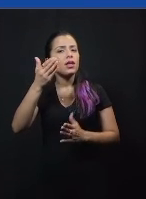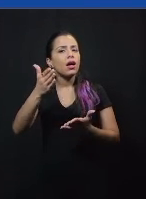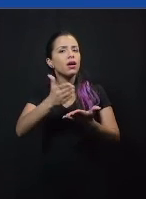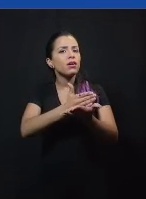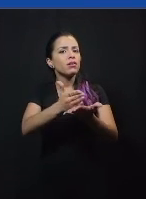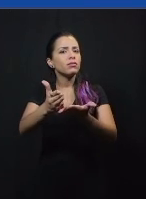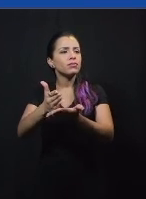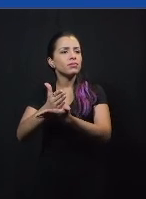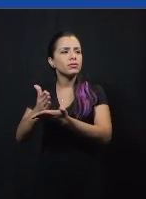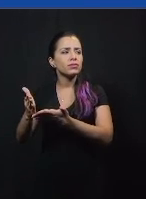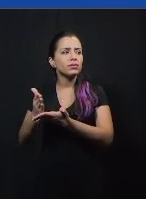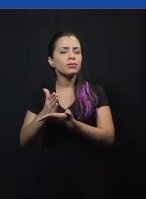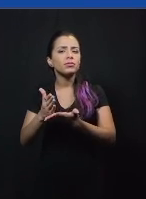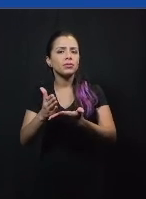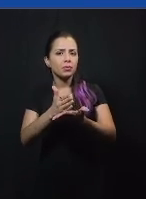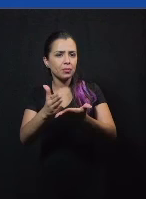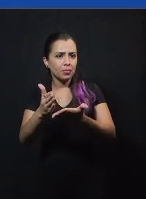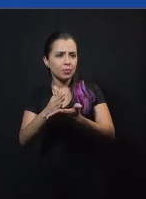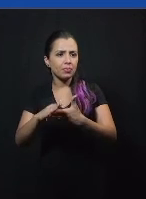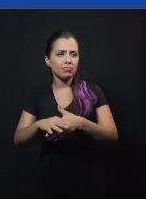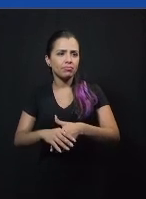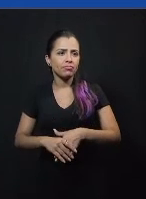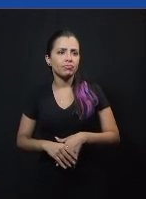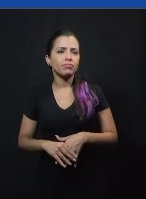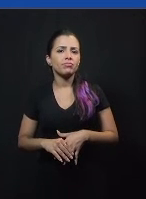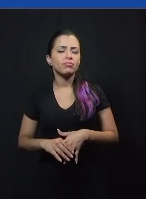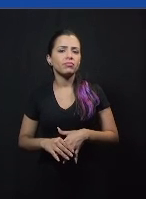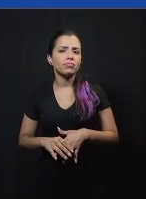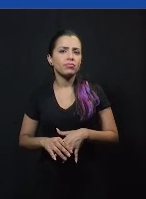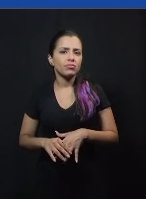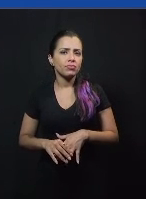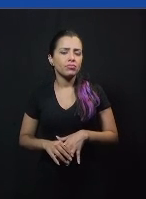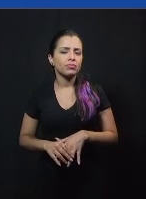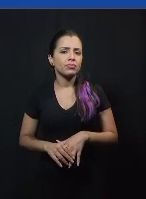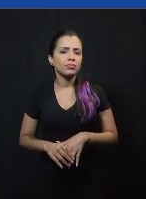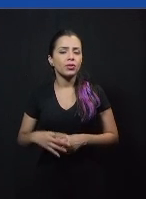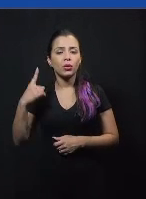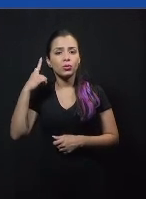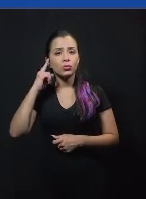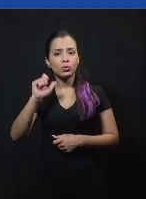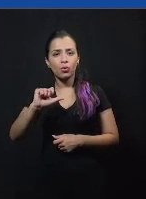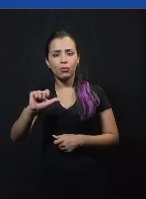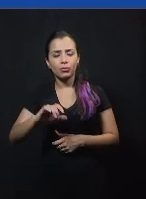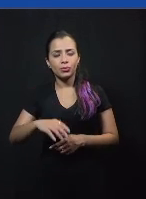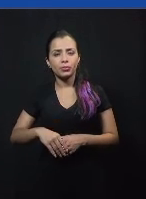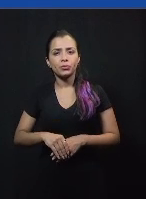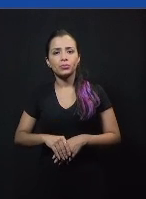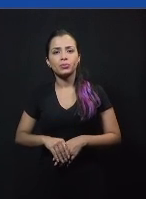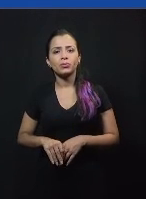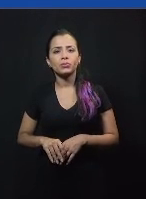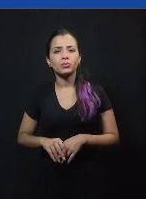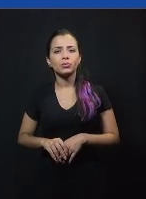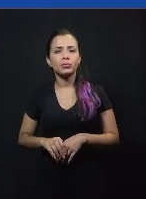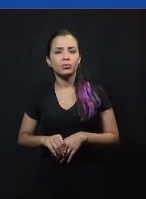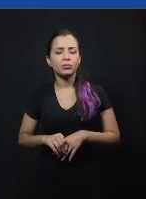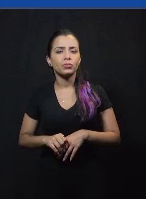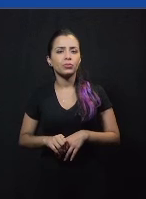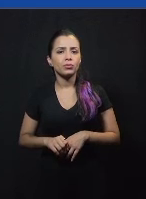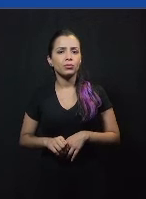sentir acuado com uso de vocabulário de jargão para que ele se atacasse de forma emocional